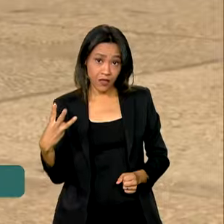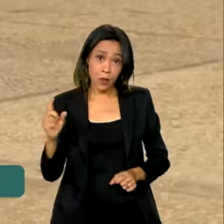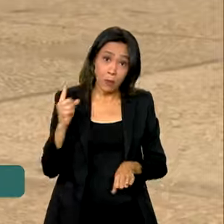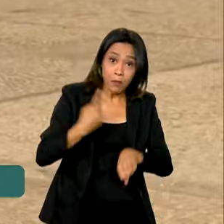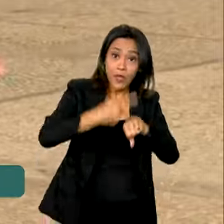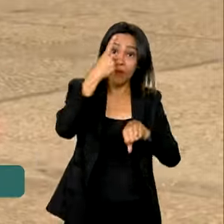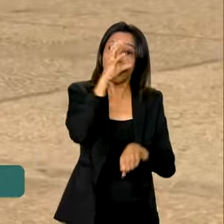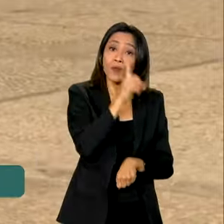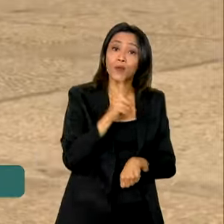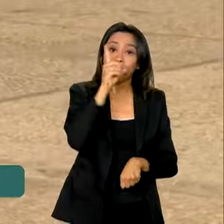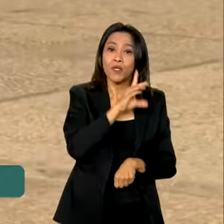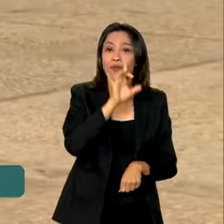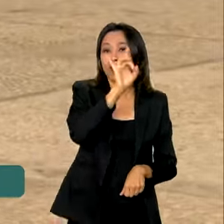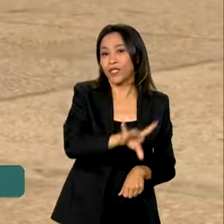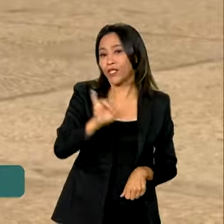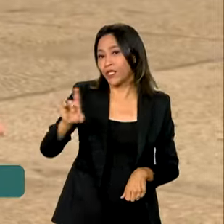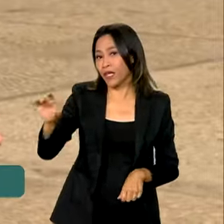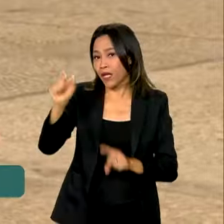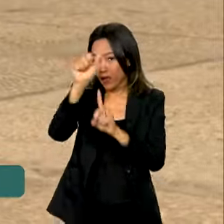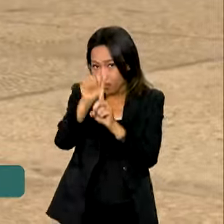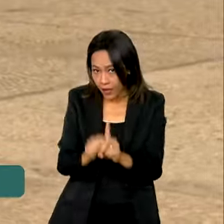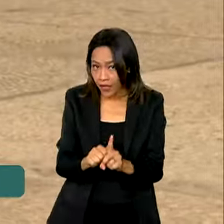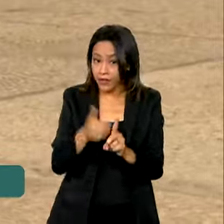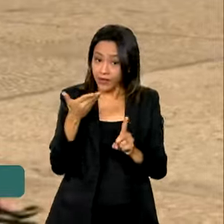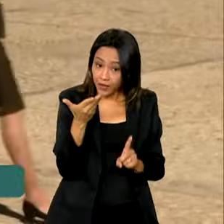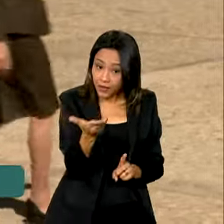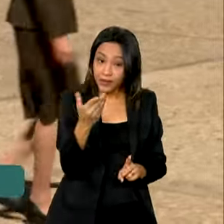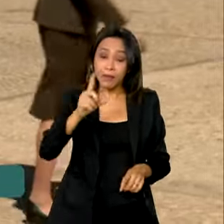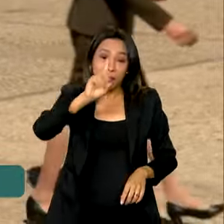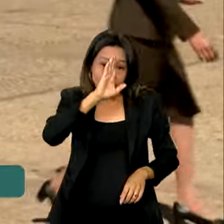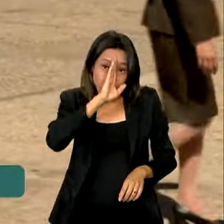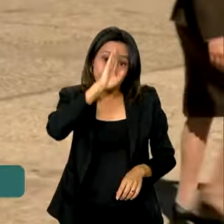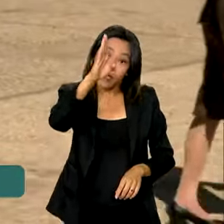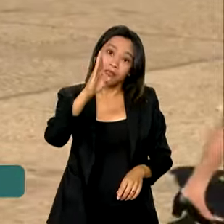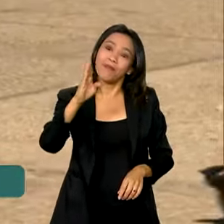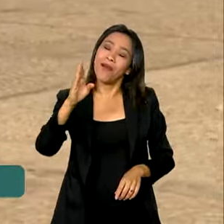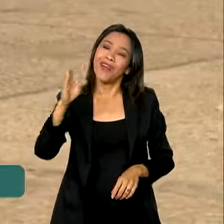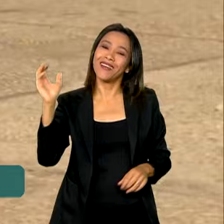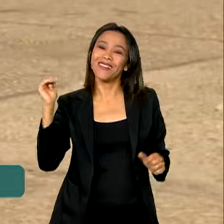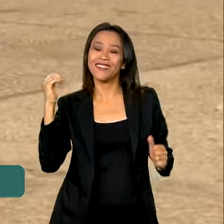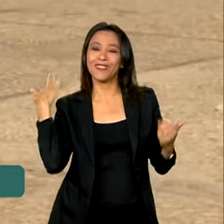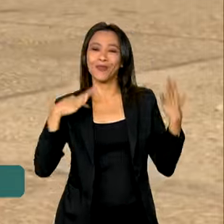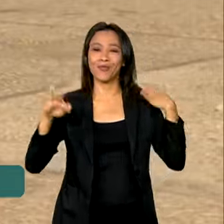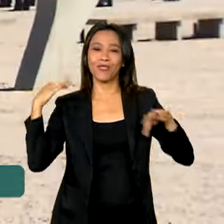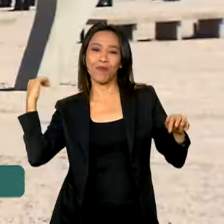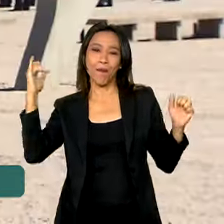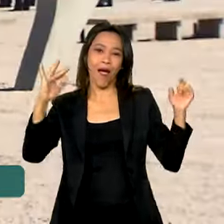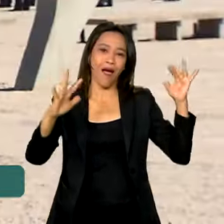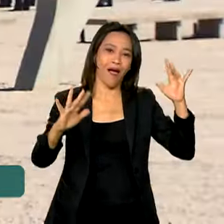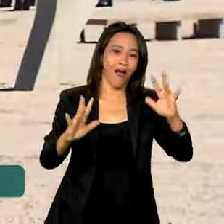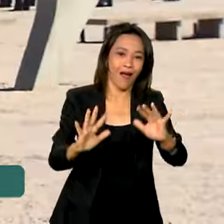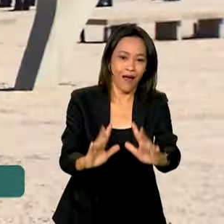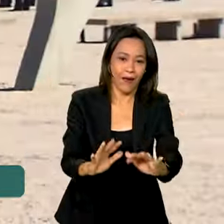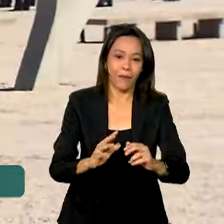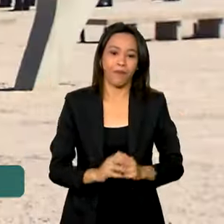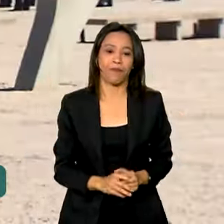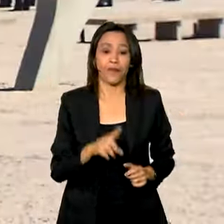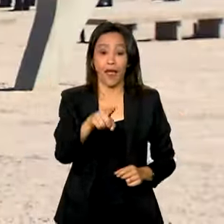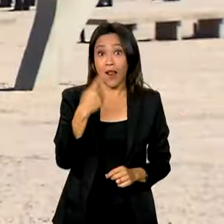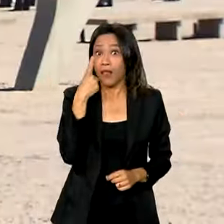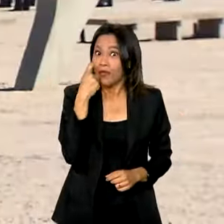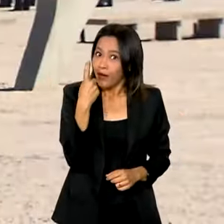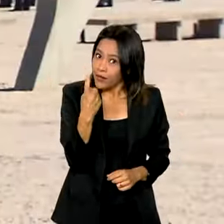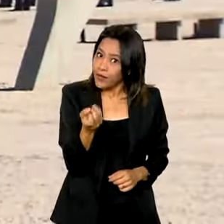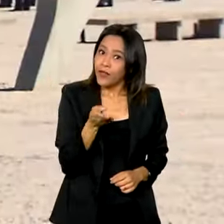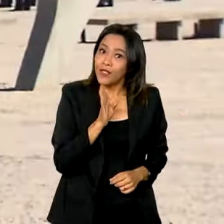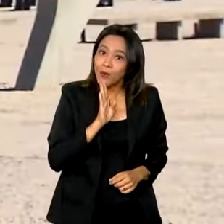A cerimônia solene acabou se tornando uma das principais atrações turísticas da cidade. É bem interessante conhecer um